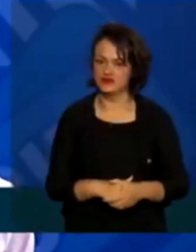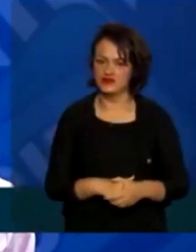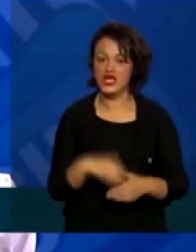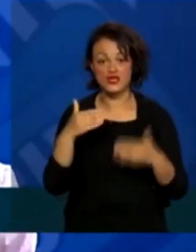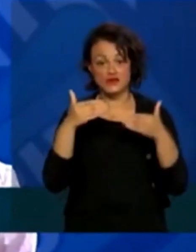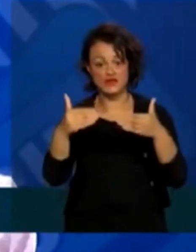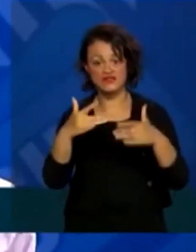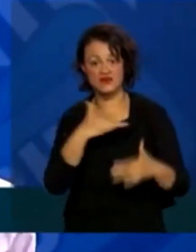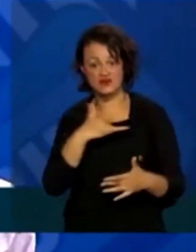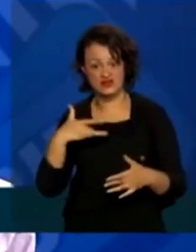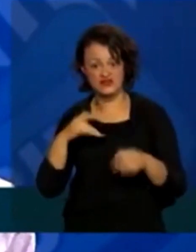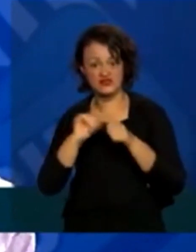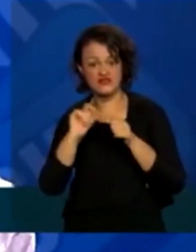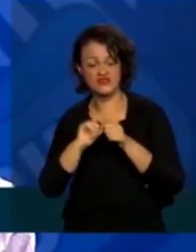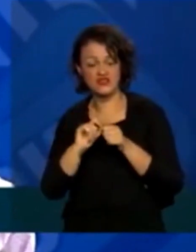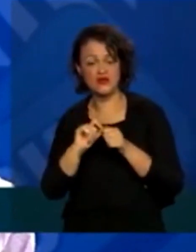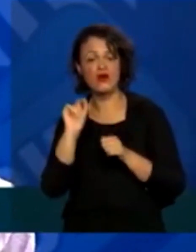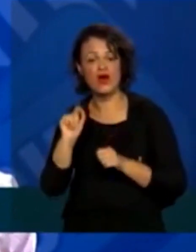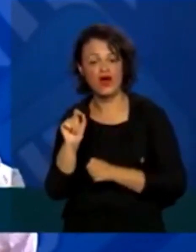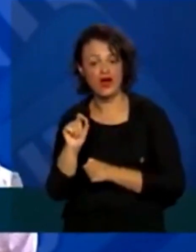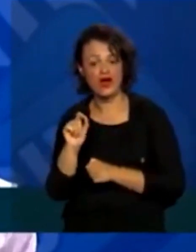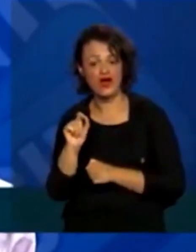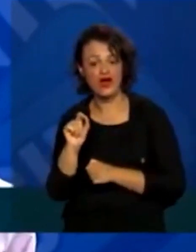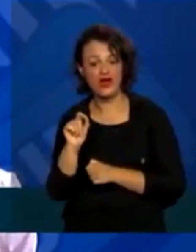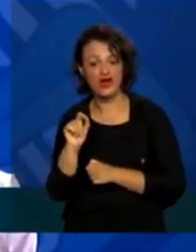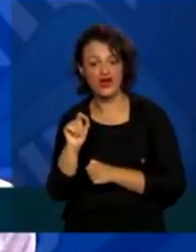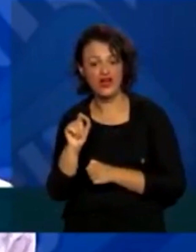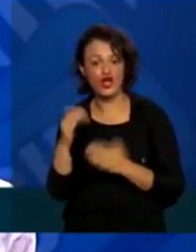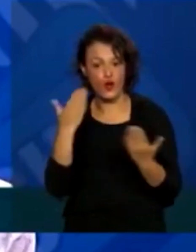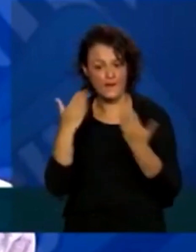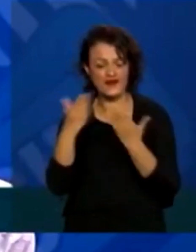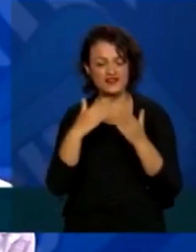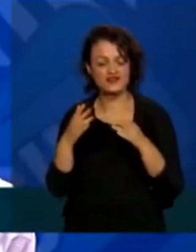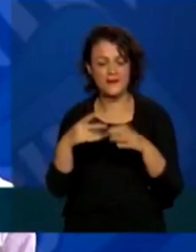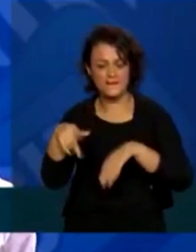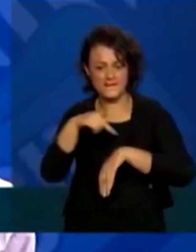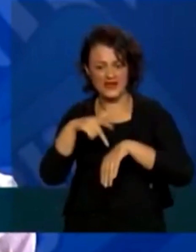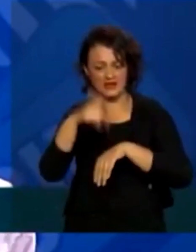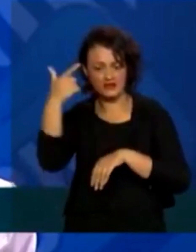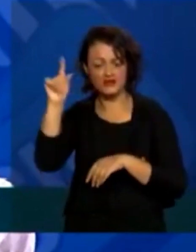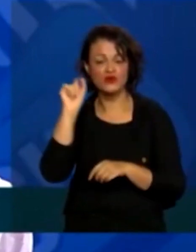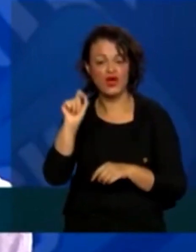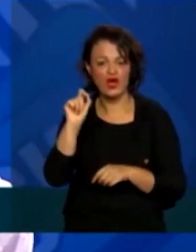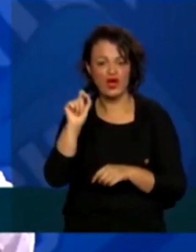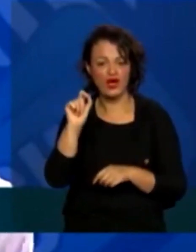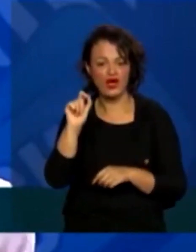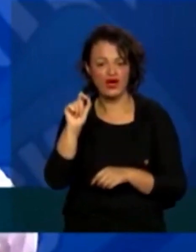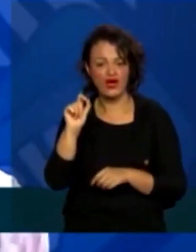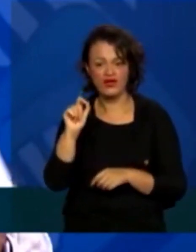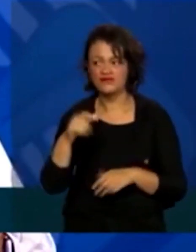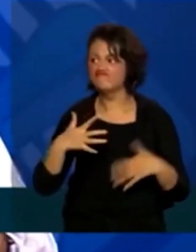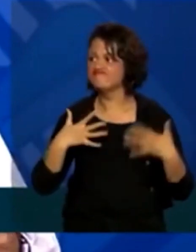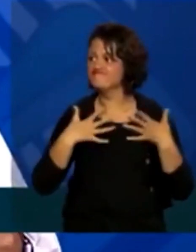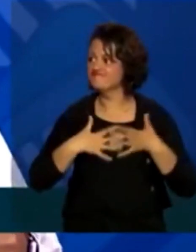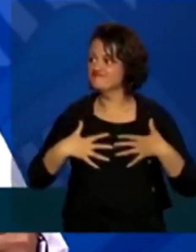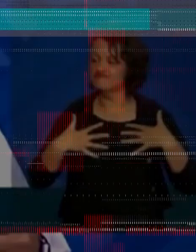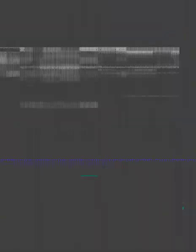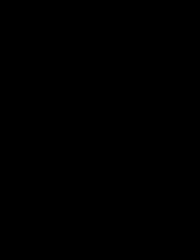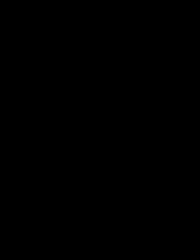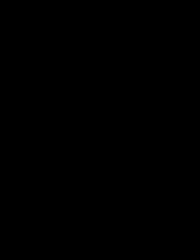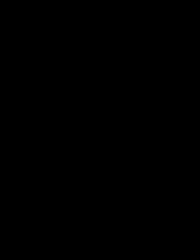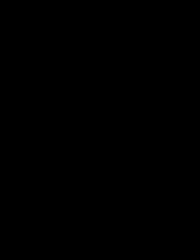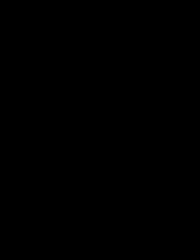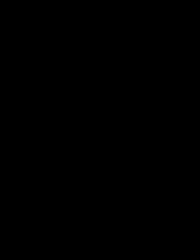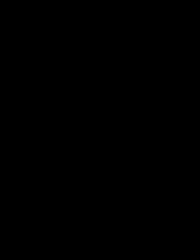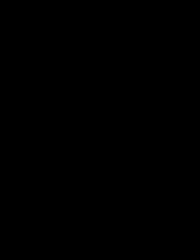o o Ministério da Saúde tem conseguido, em comparação aos demais países, é motivo de satisfação para todos nós.